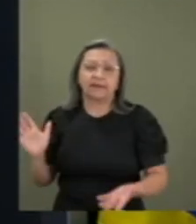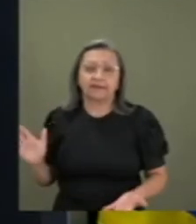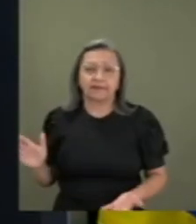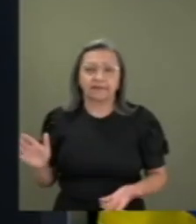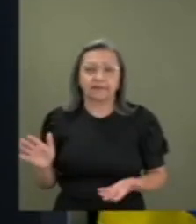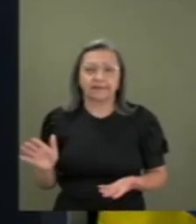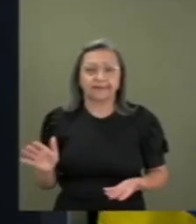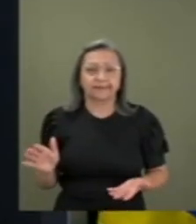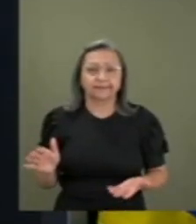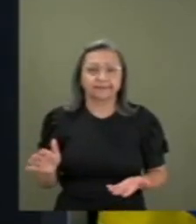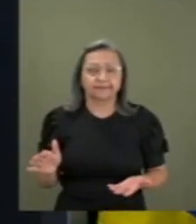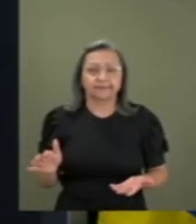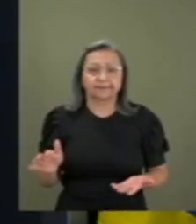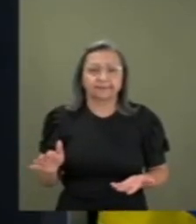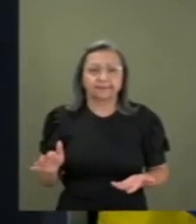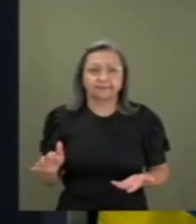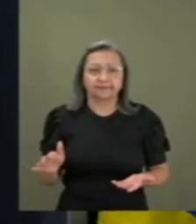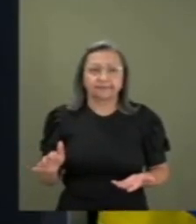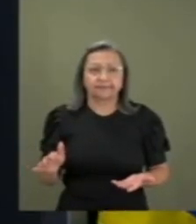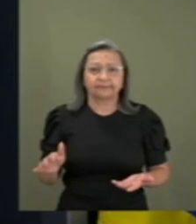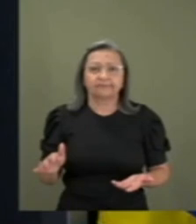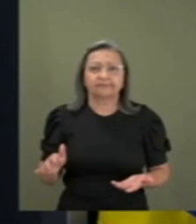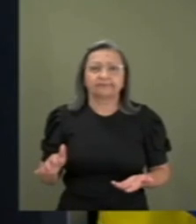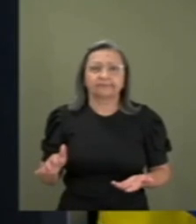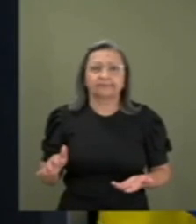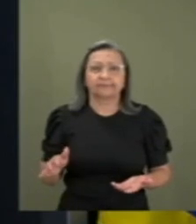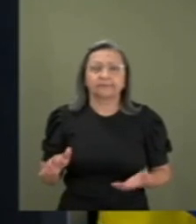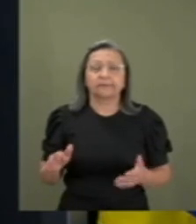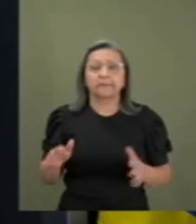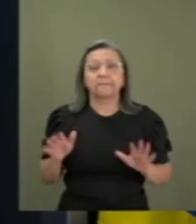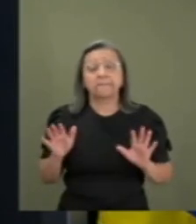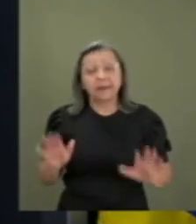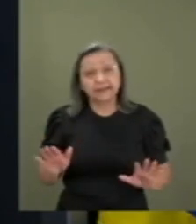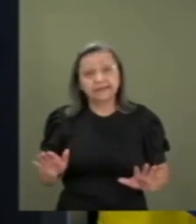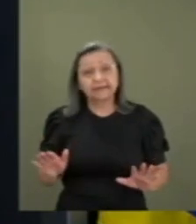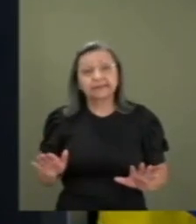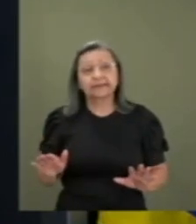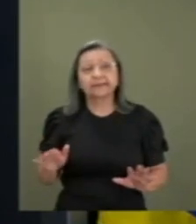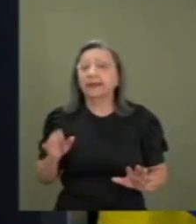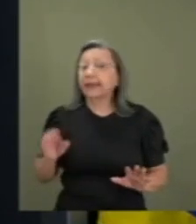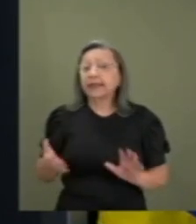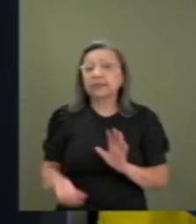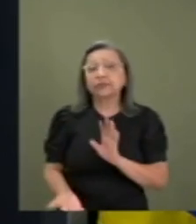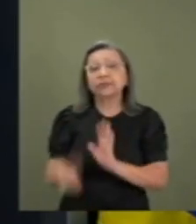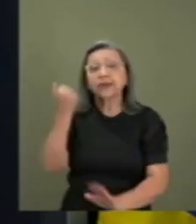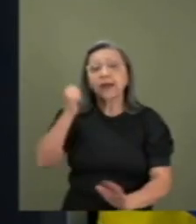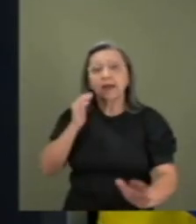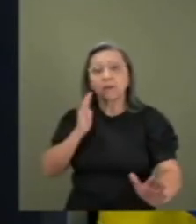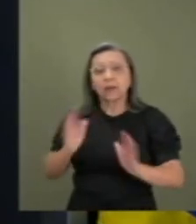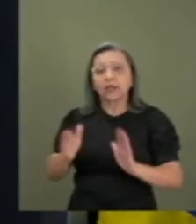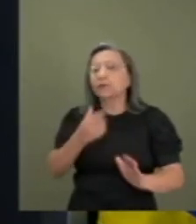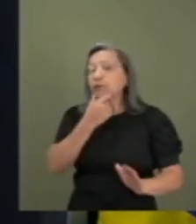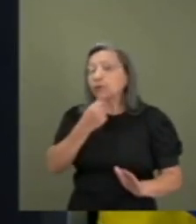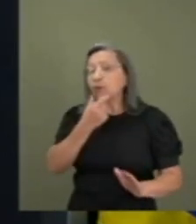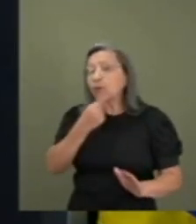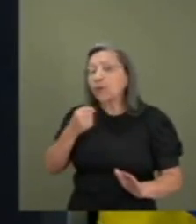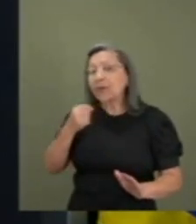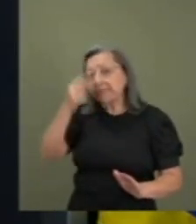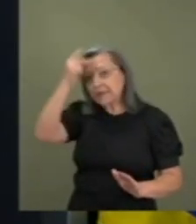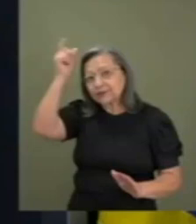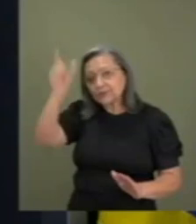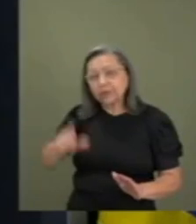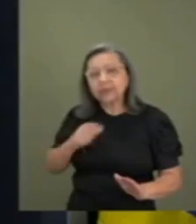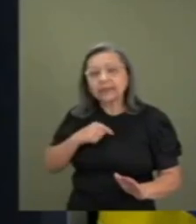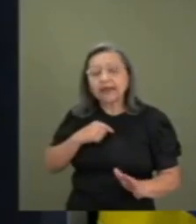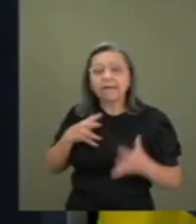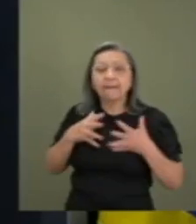É para tirar o mandato de um cara que estava incomodando. Estava incomodando, inclusive,